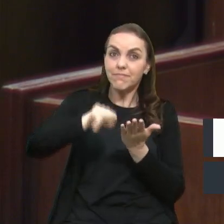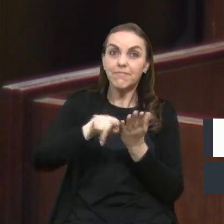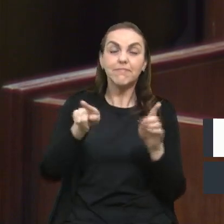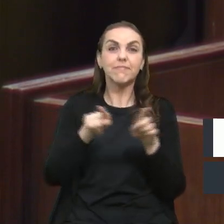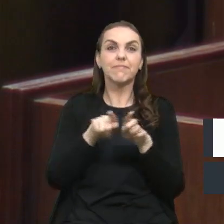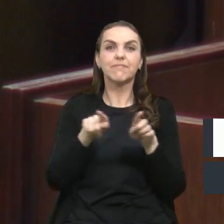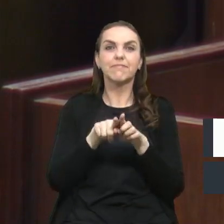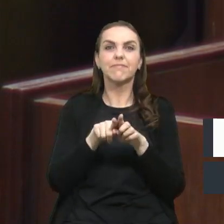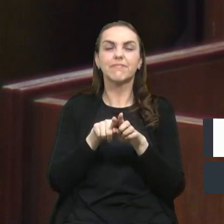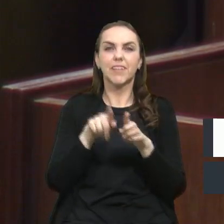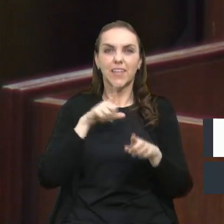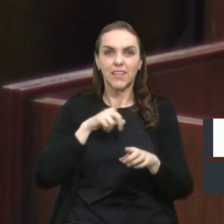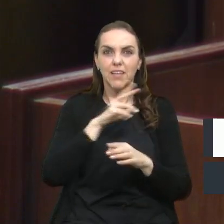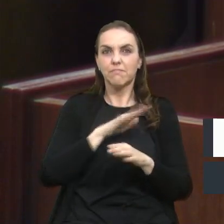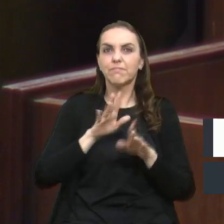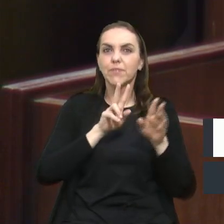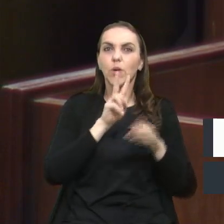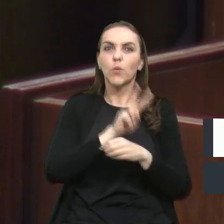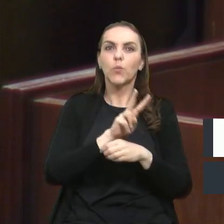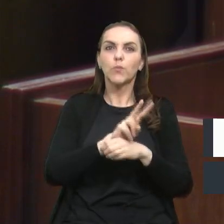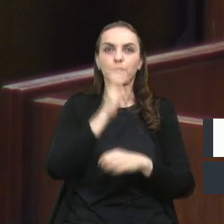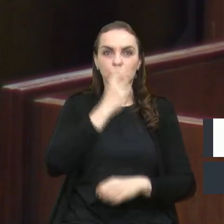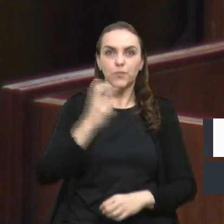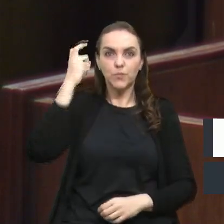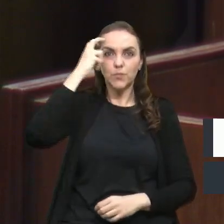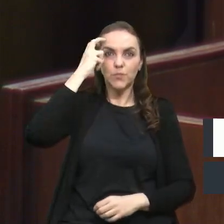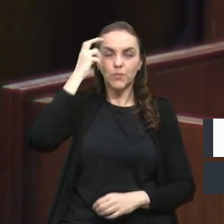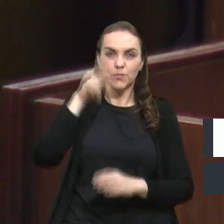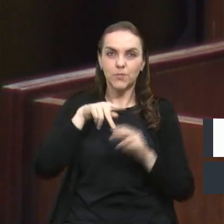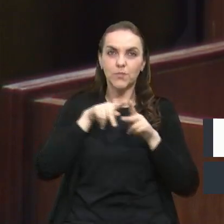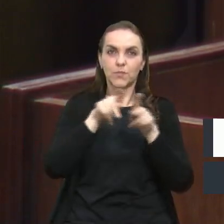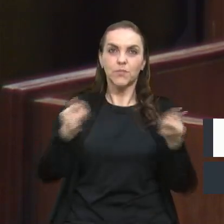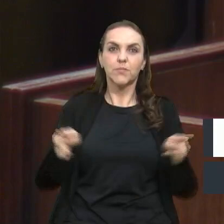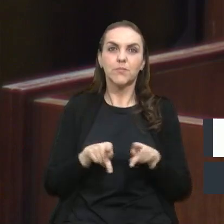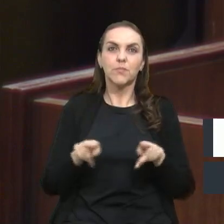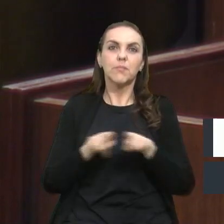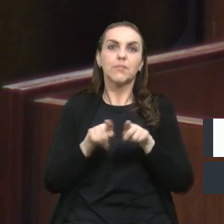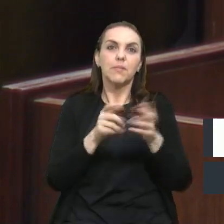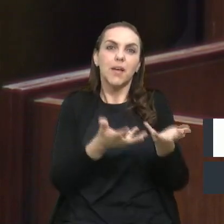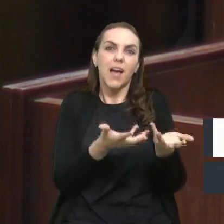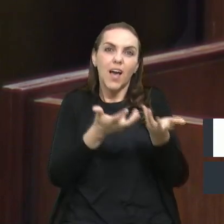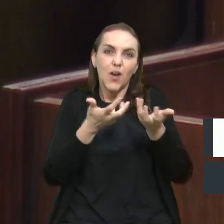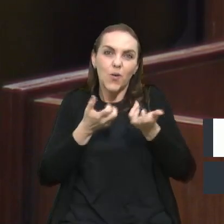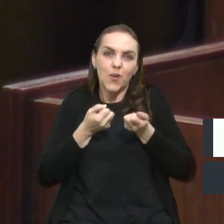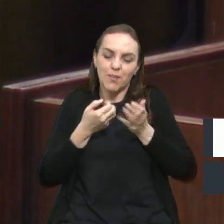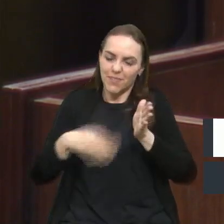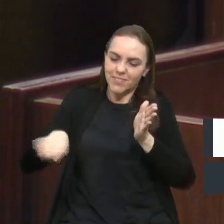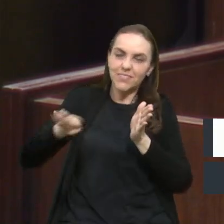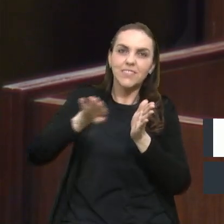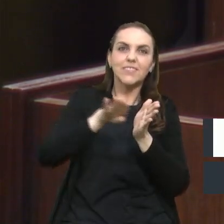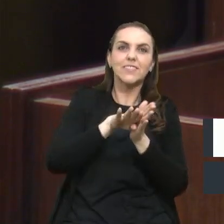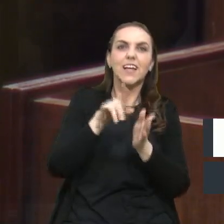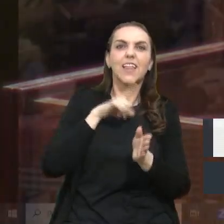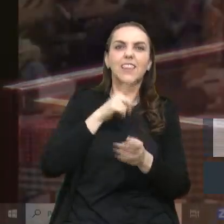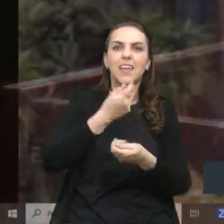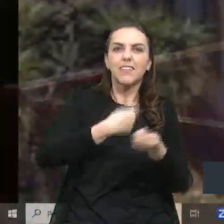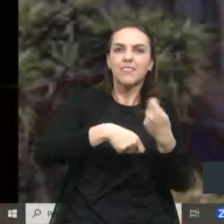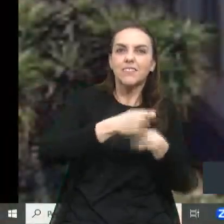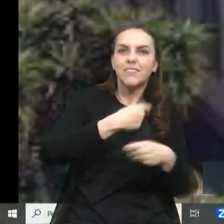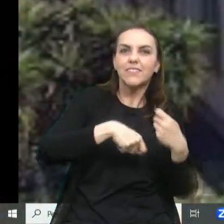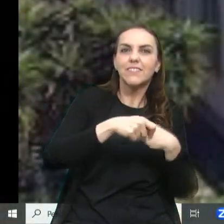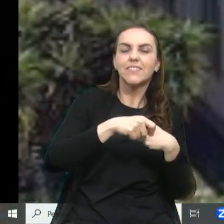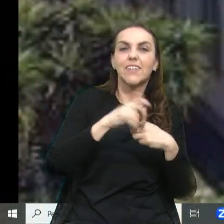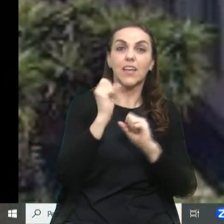Preserva a cultura da sua gente, mas acolhe quem chega. Forqueta tem comércio, tem